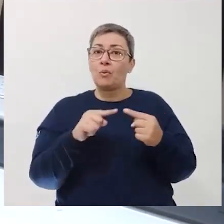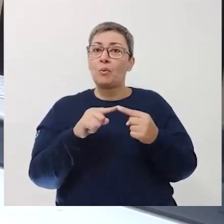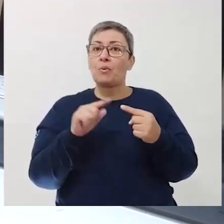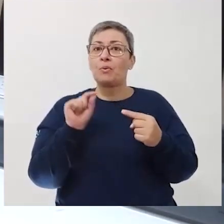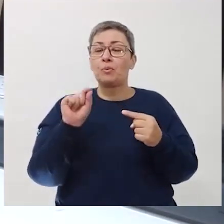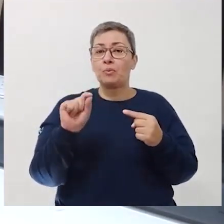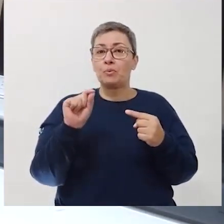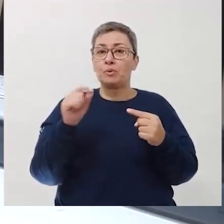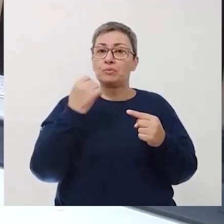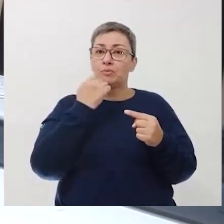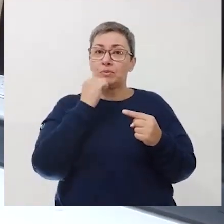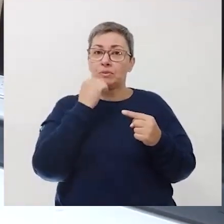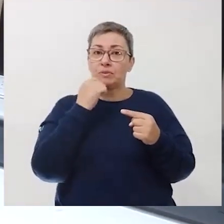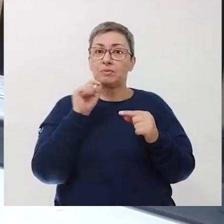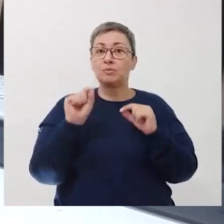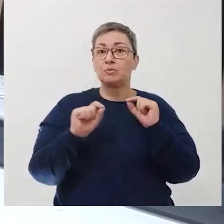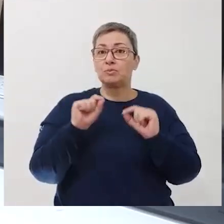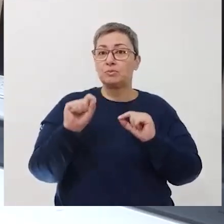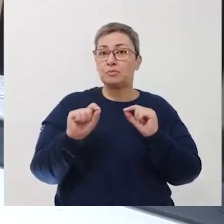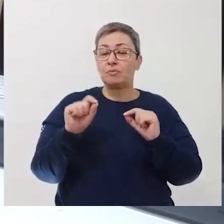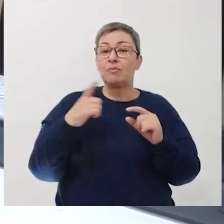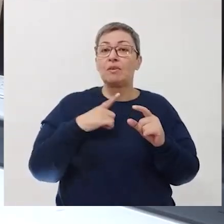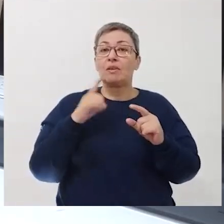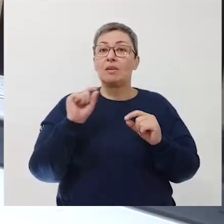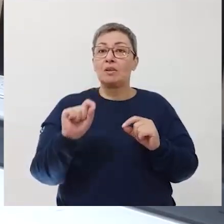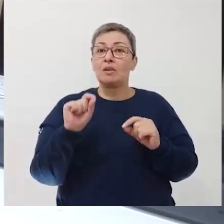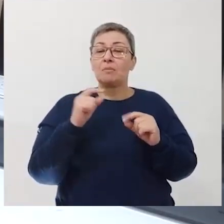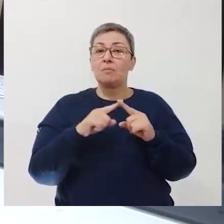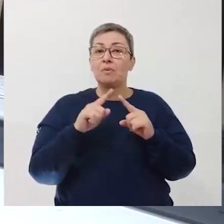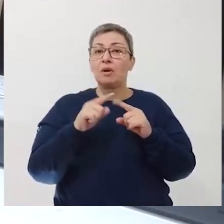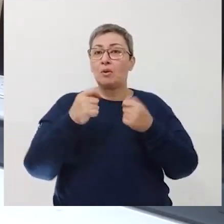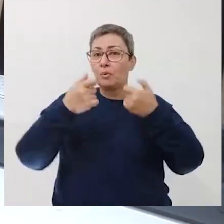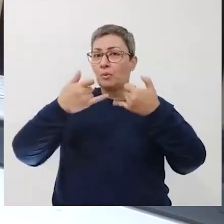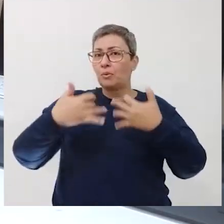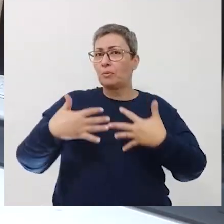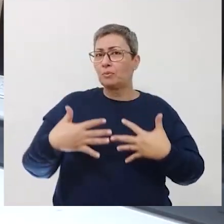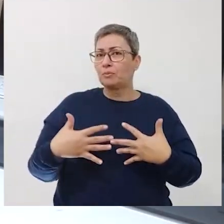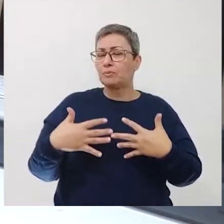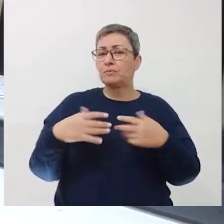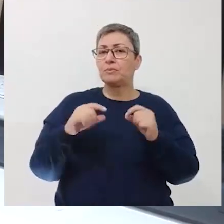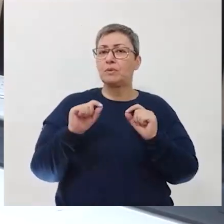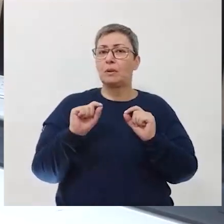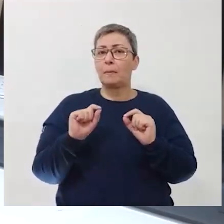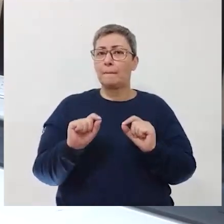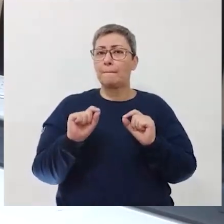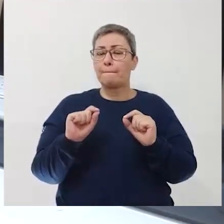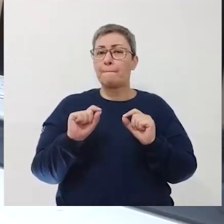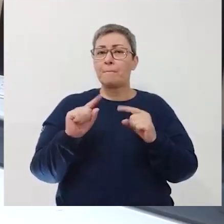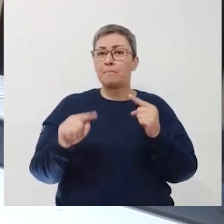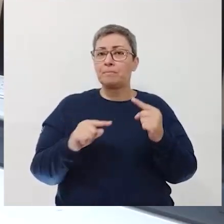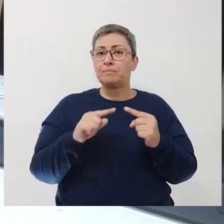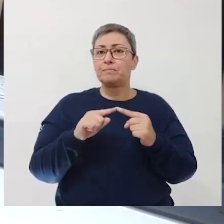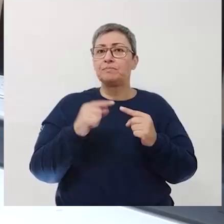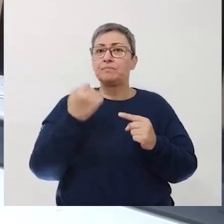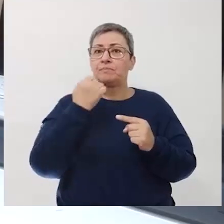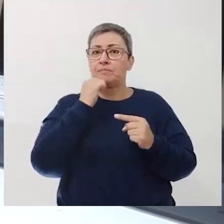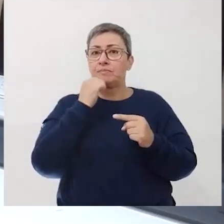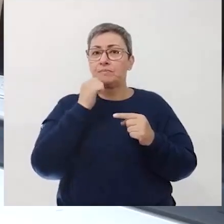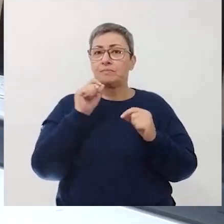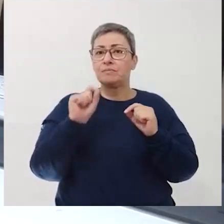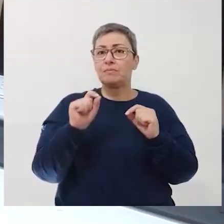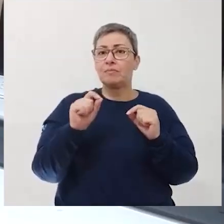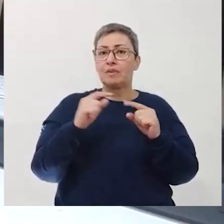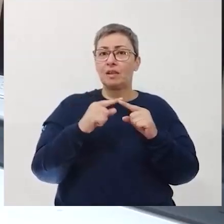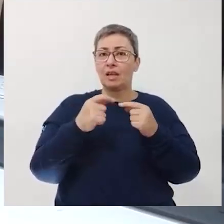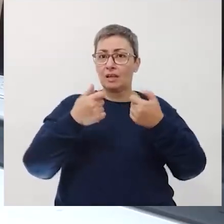objetivo da ciência é explicar, o objetivo da ciência